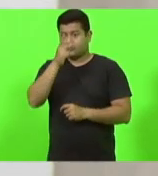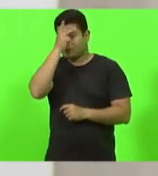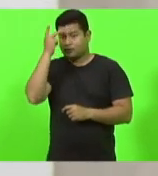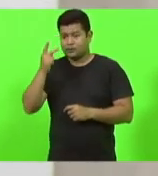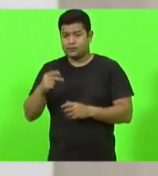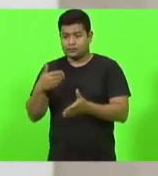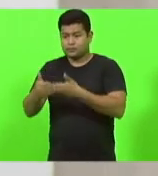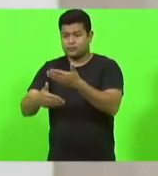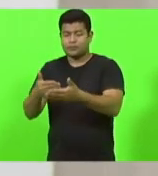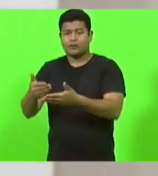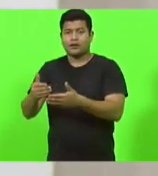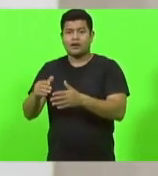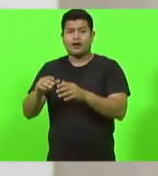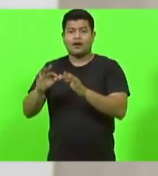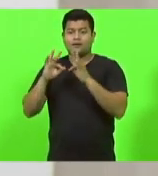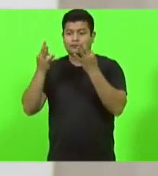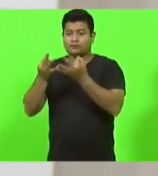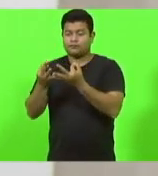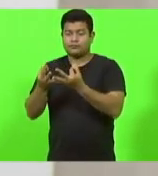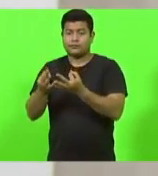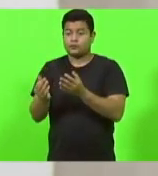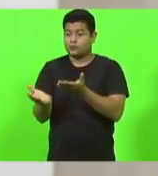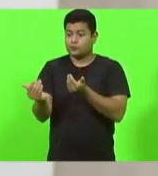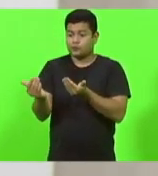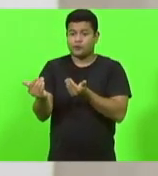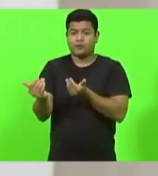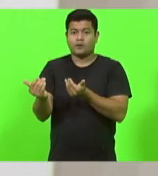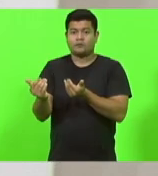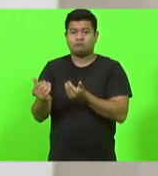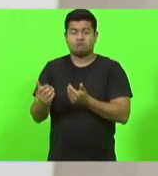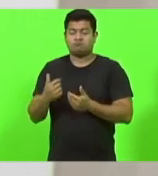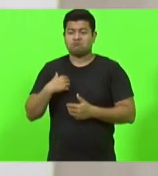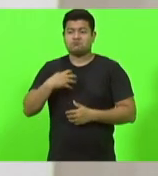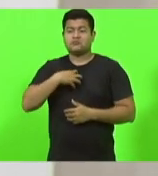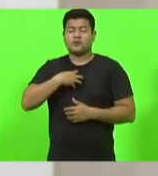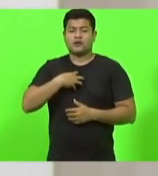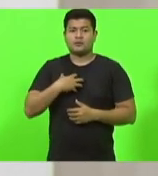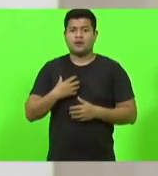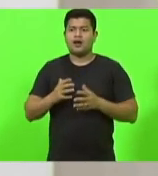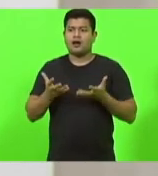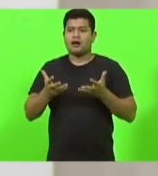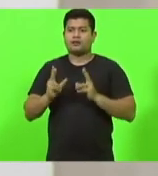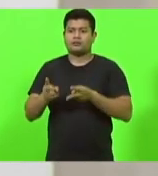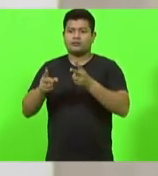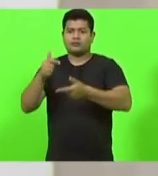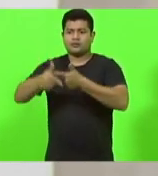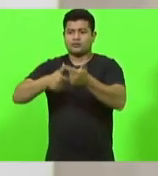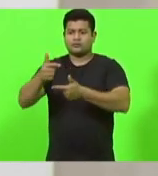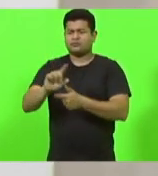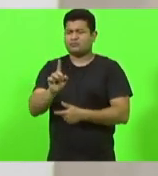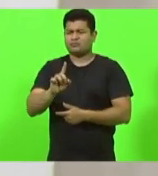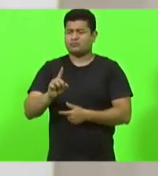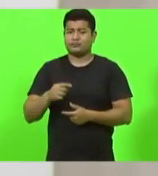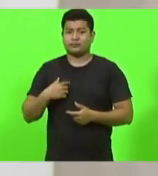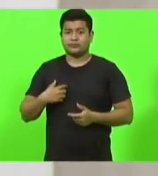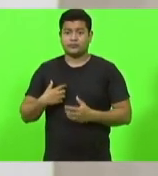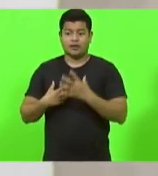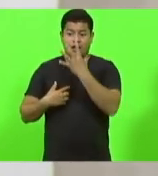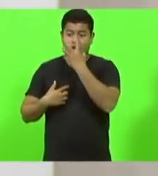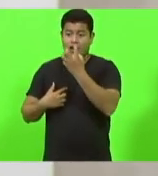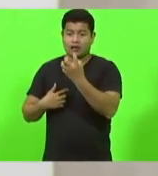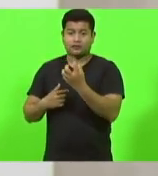Os nossos jovens não se sentem mais atraídos para